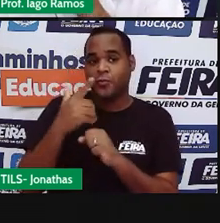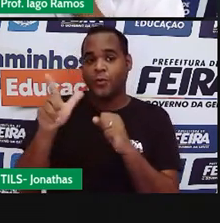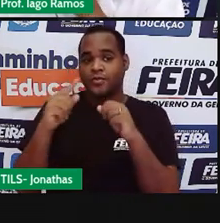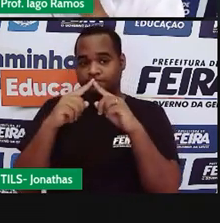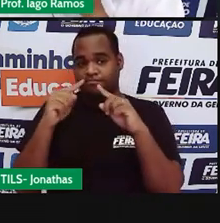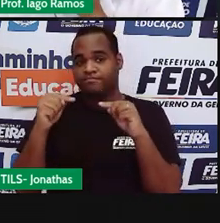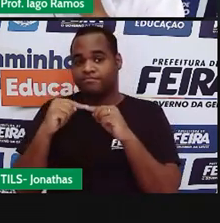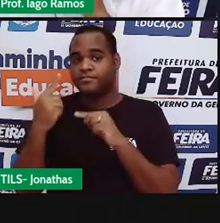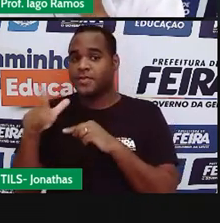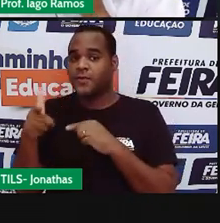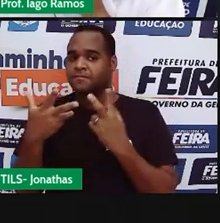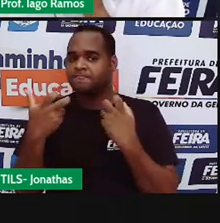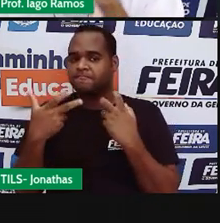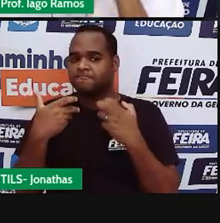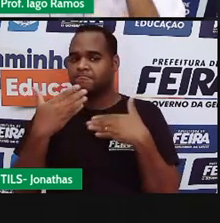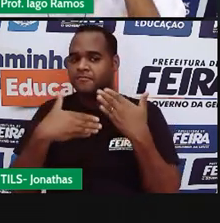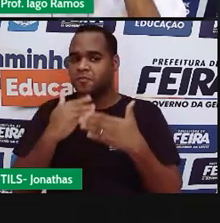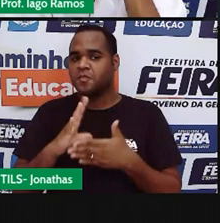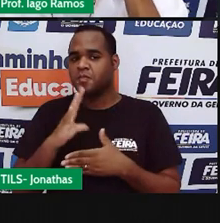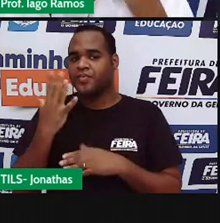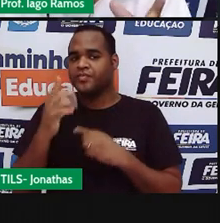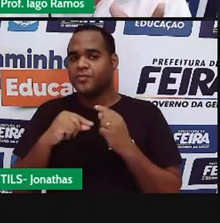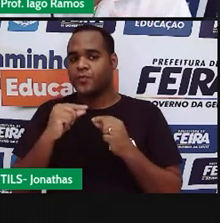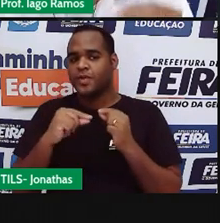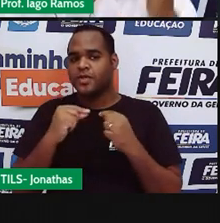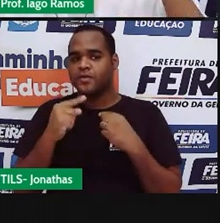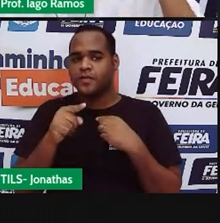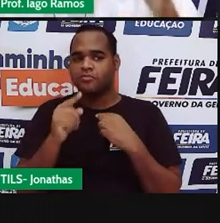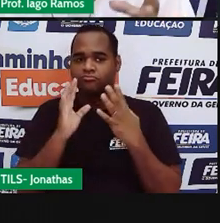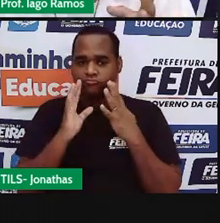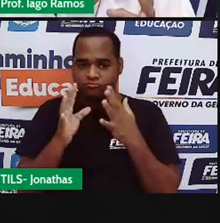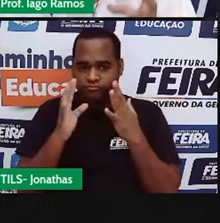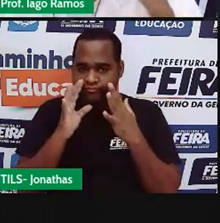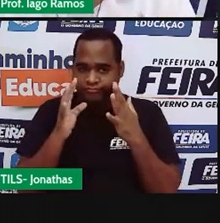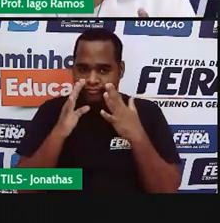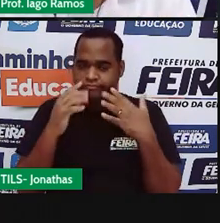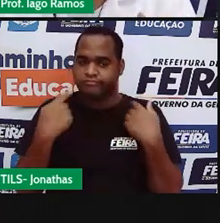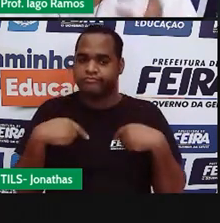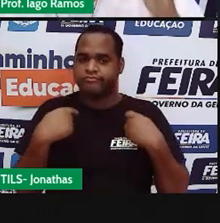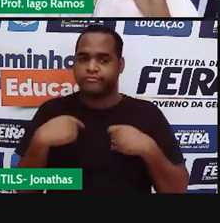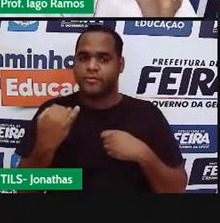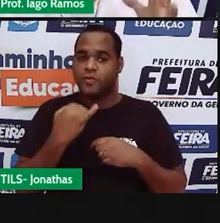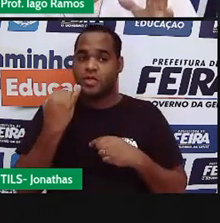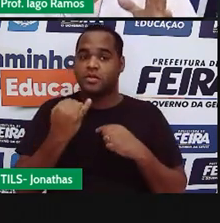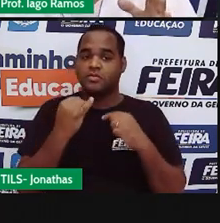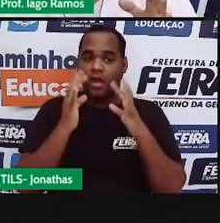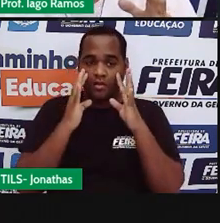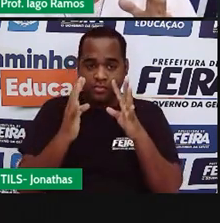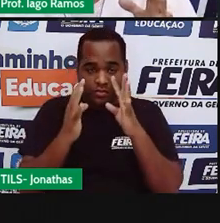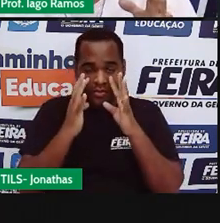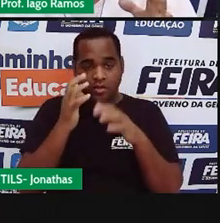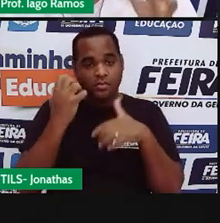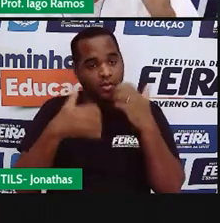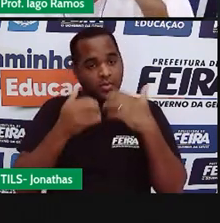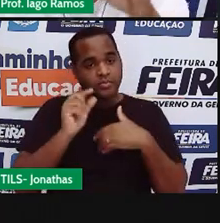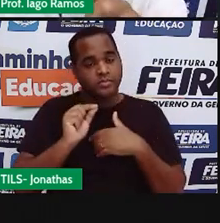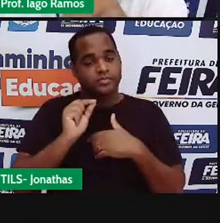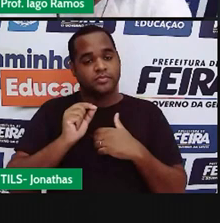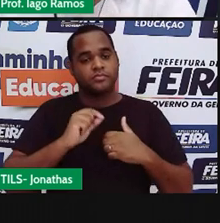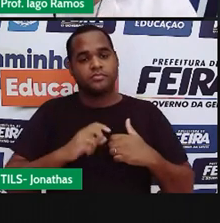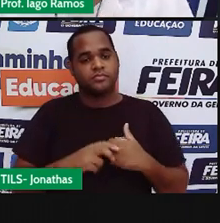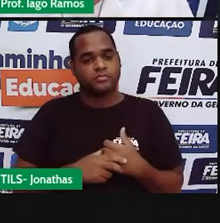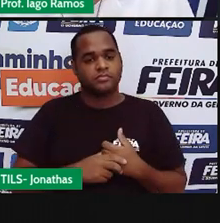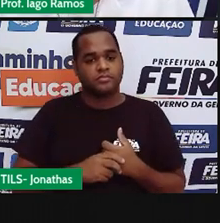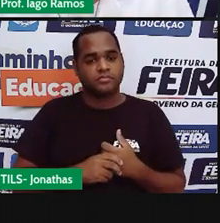vai acontecer, tá? Quero que você esteja muito atento, muito atenta ao que vai acontecer. Então, lá